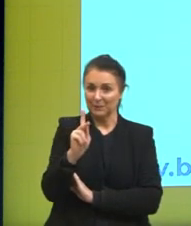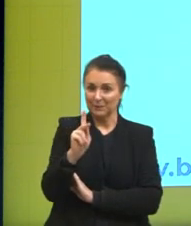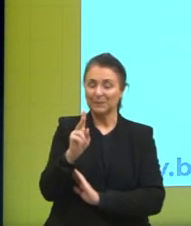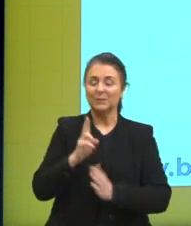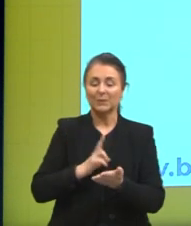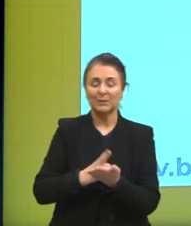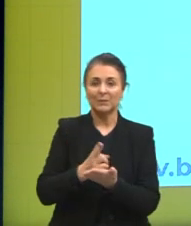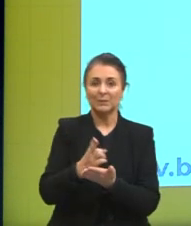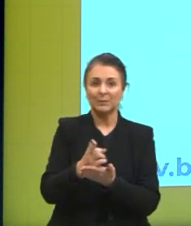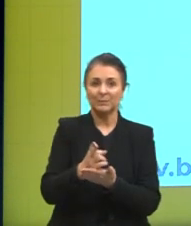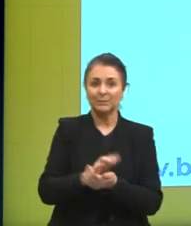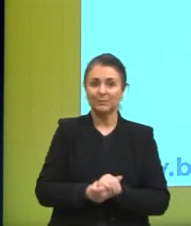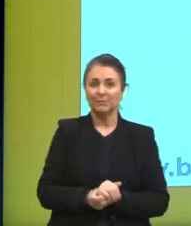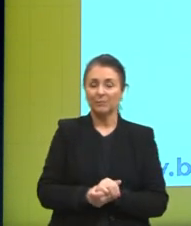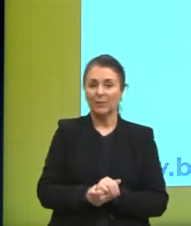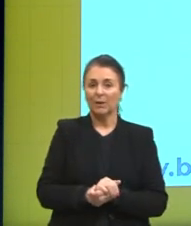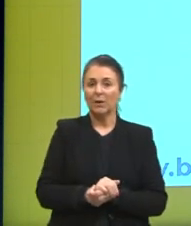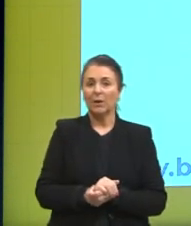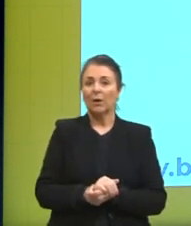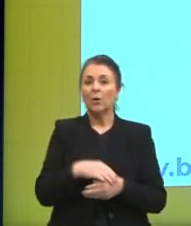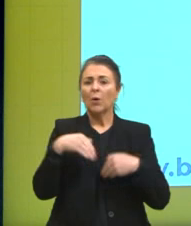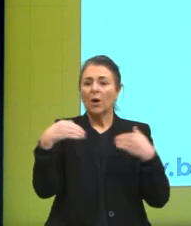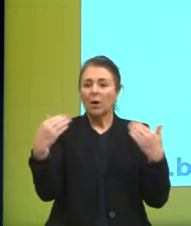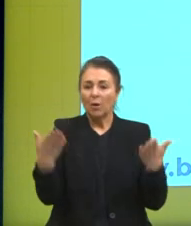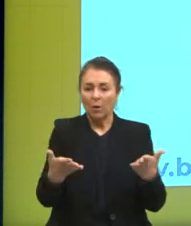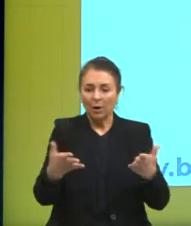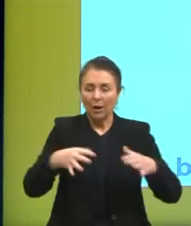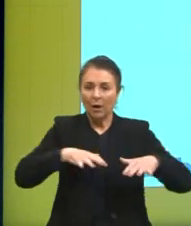seguimos o indicativo